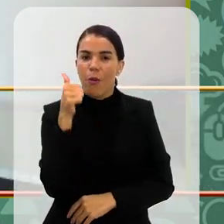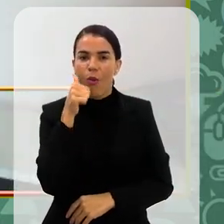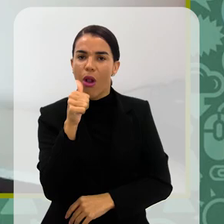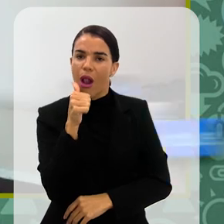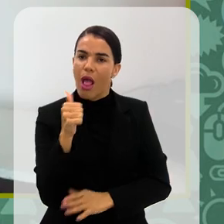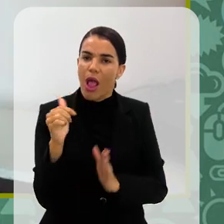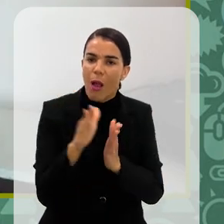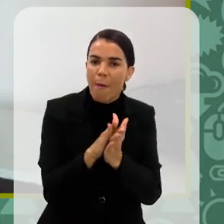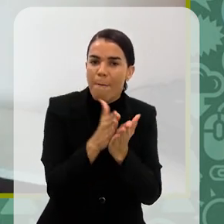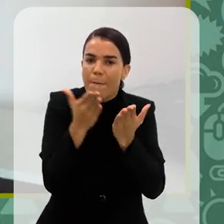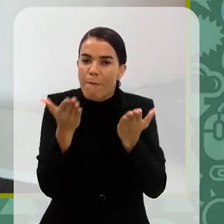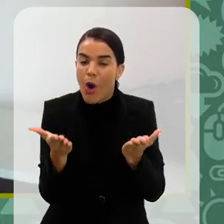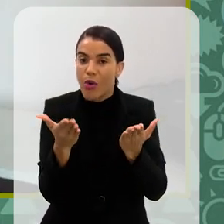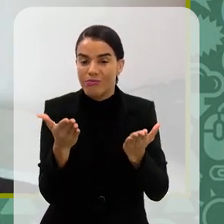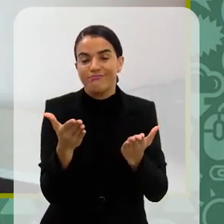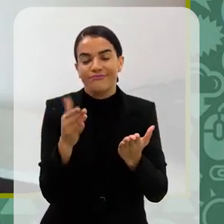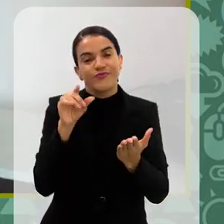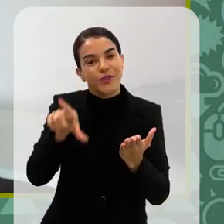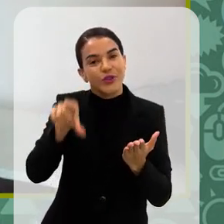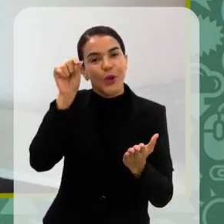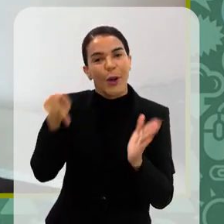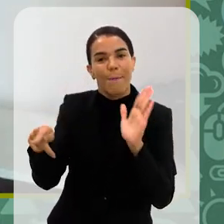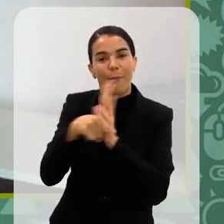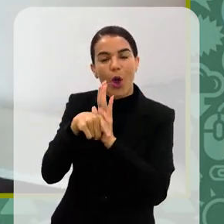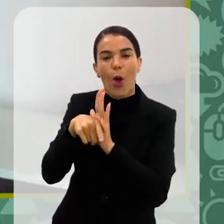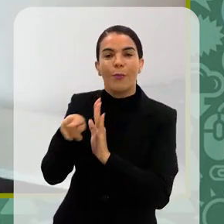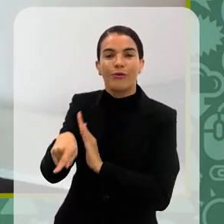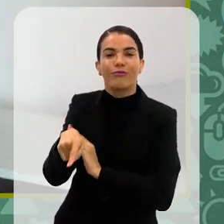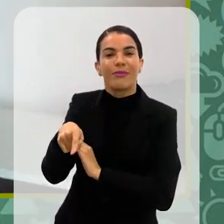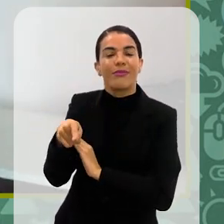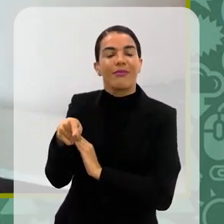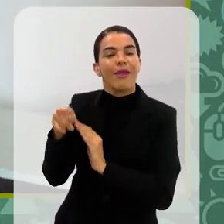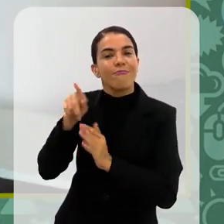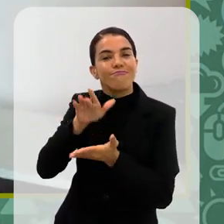na capa. Então, foi uma escolha realmente editorial.